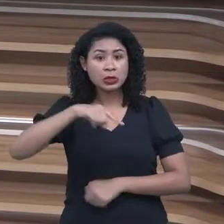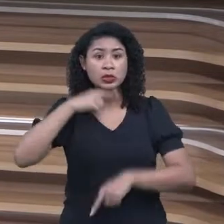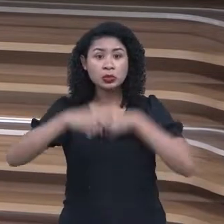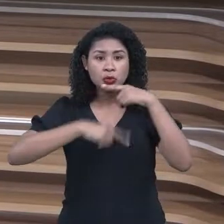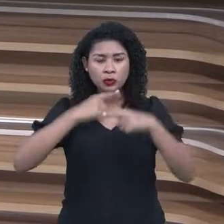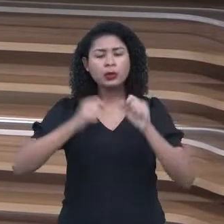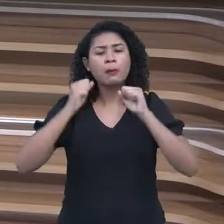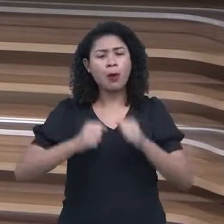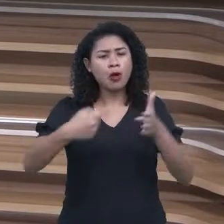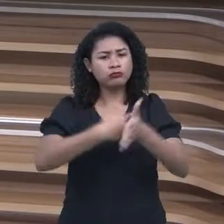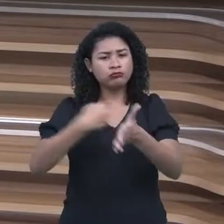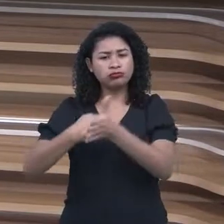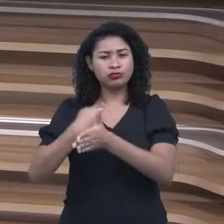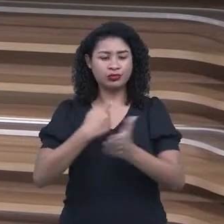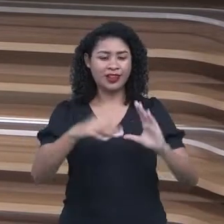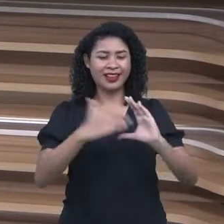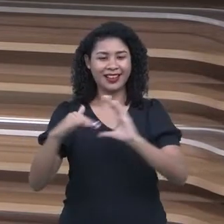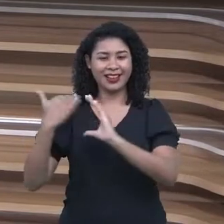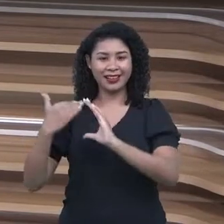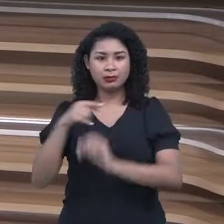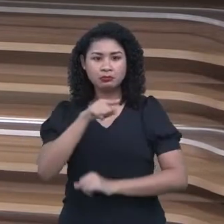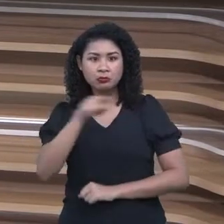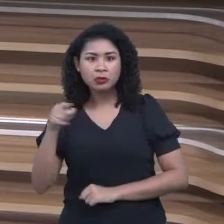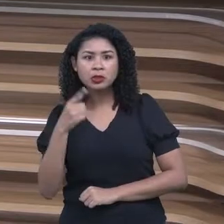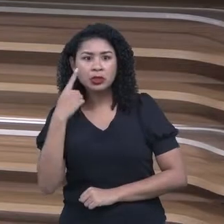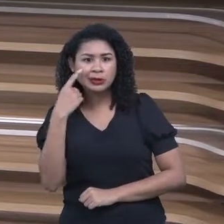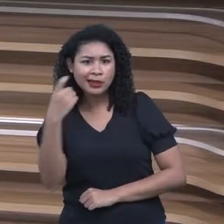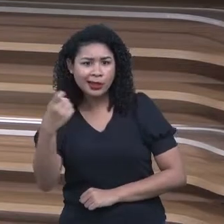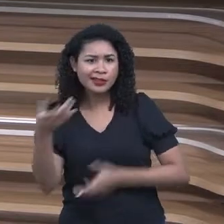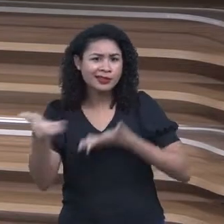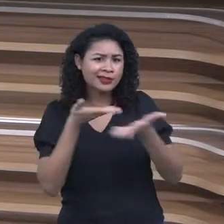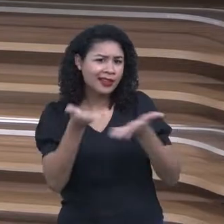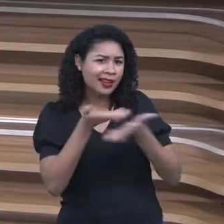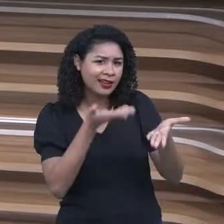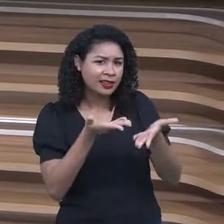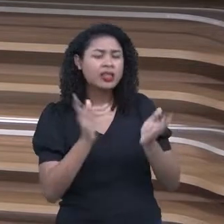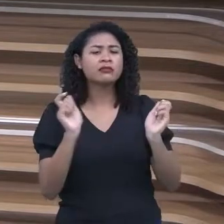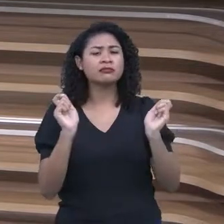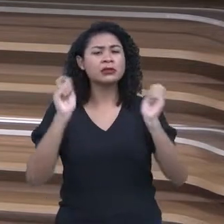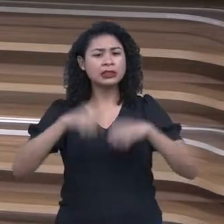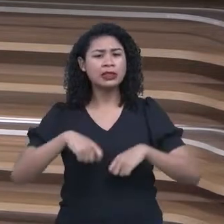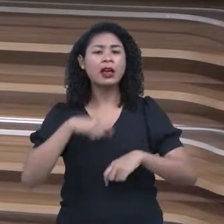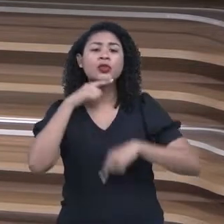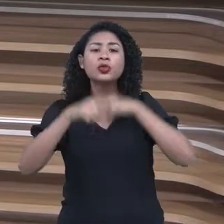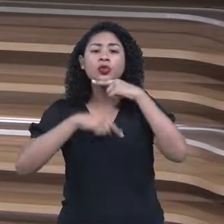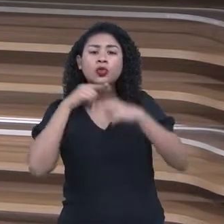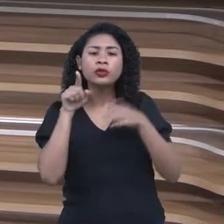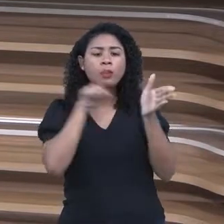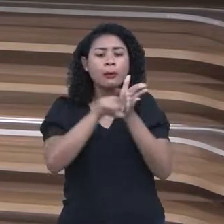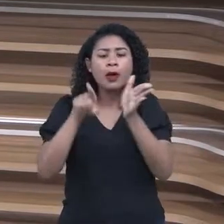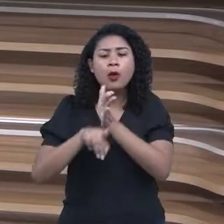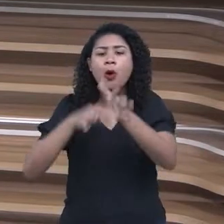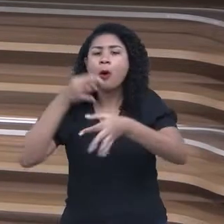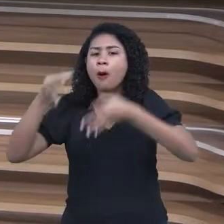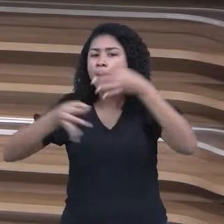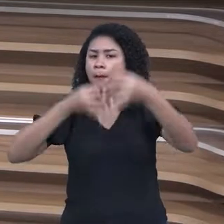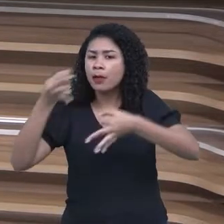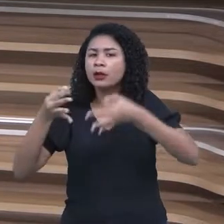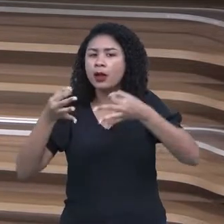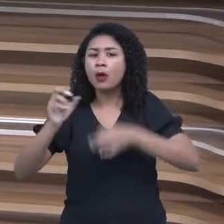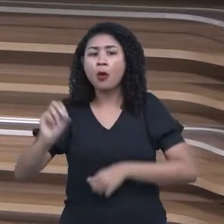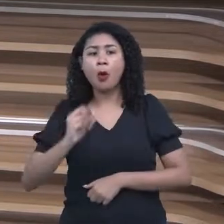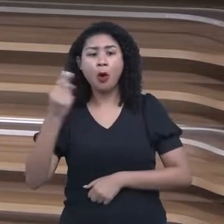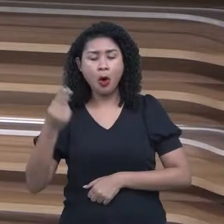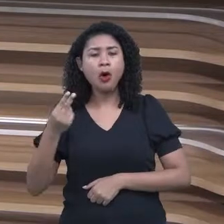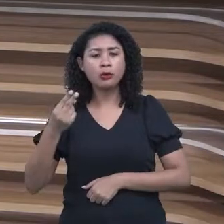chat também. Se você quiser interagir conosco do Psicossocial, você pode encaminhar suas dúvidas, seus questionamentos, seu projeto de